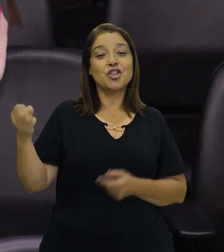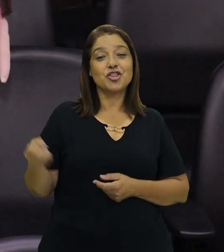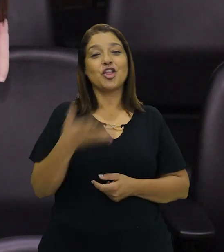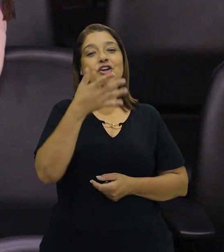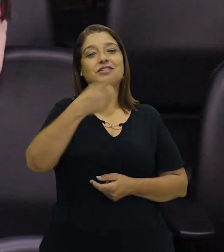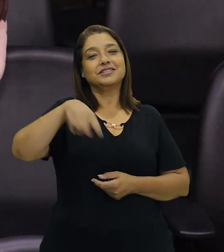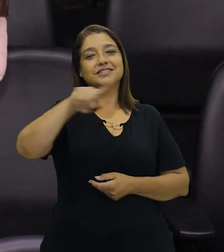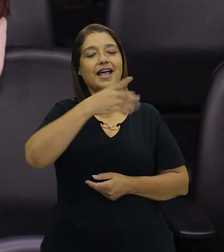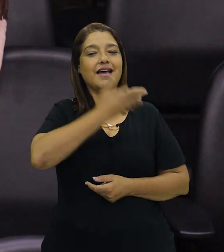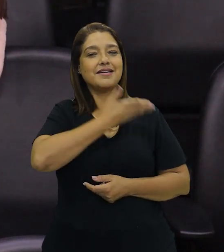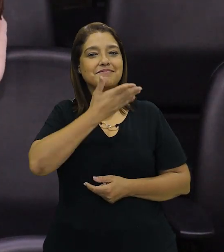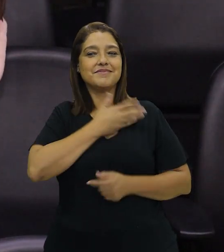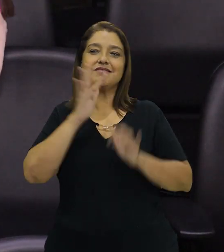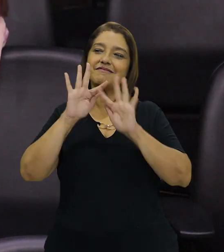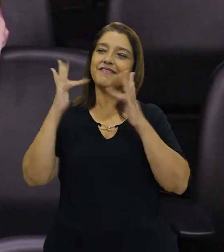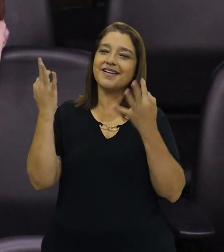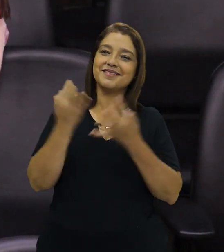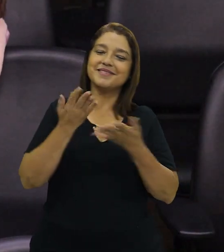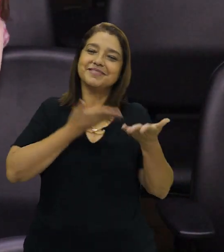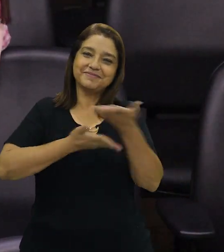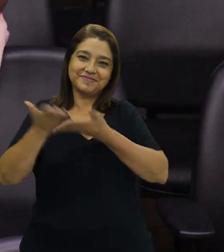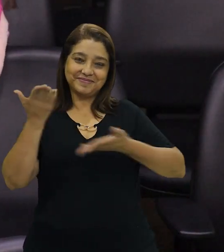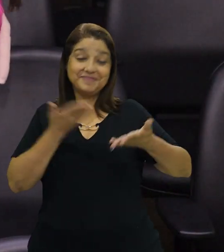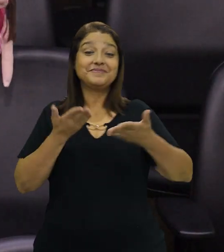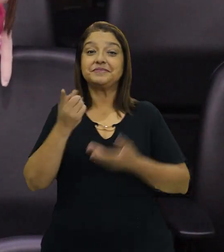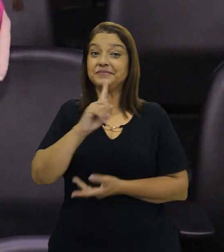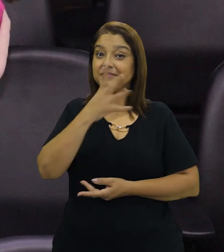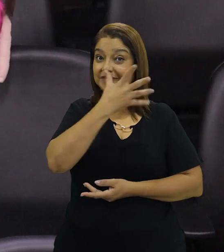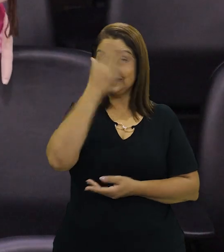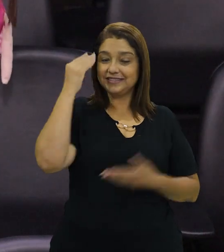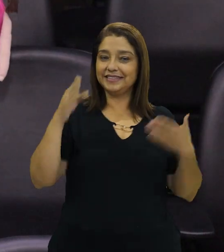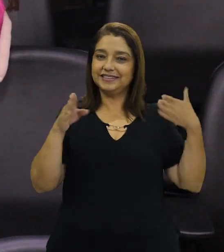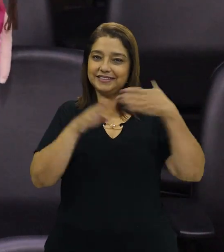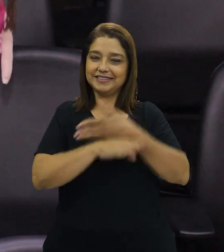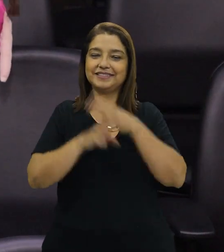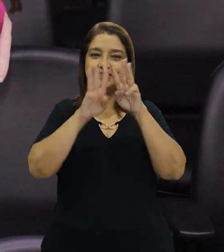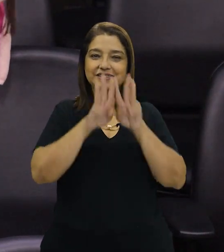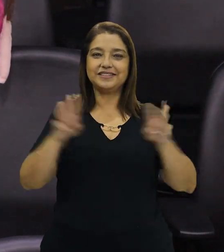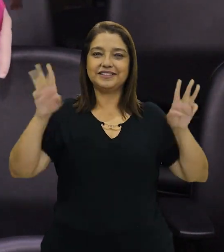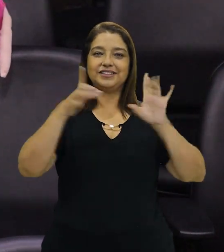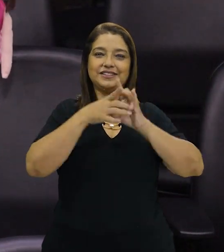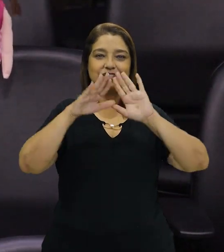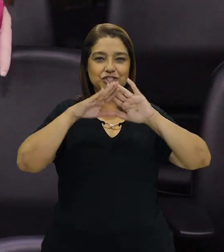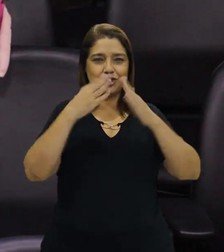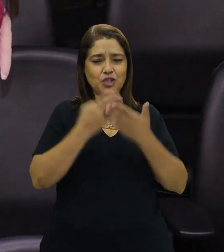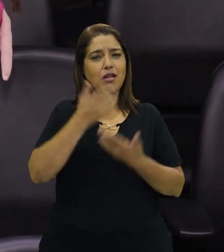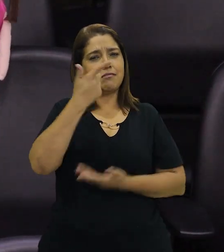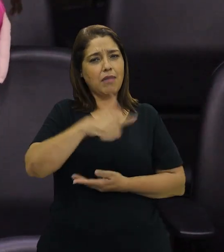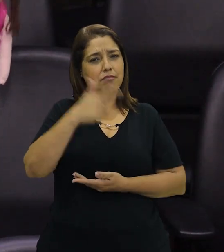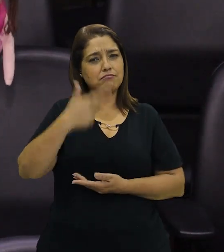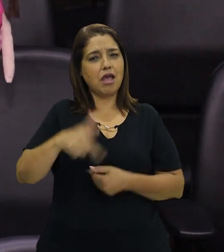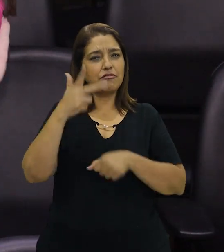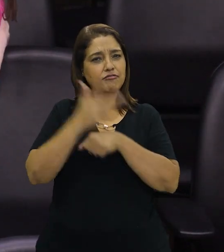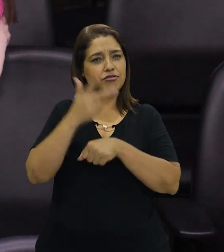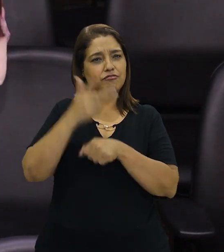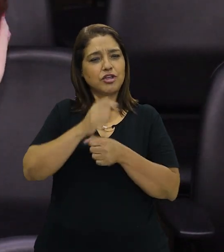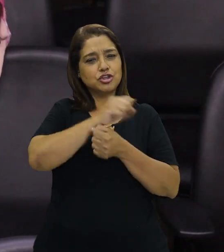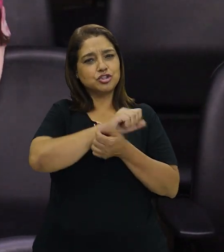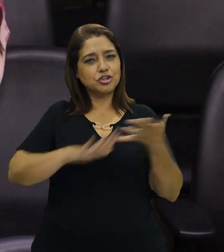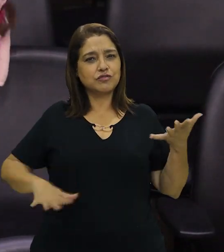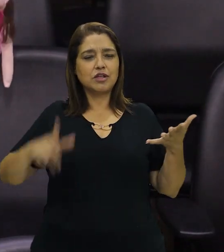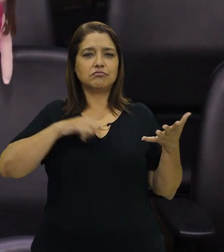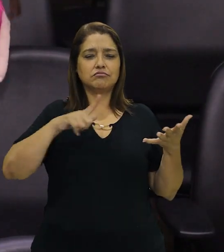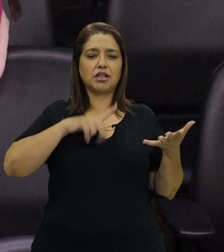e familiares. E não se esqueçam de acessar o Portal Conexão Escola para mais videoaulas e atividades